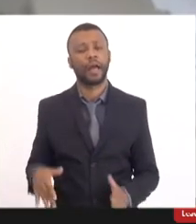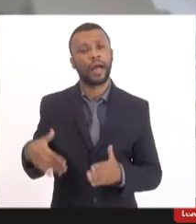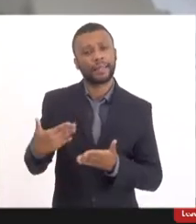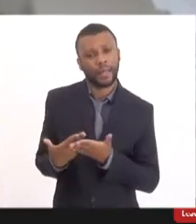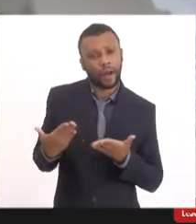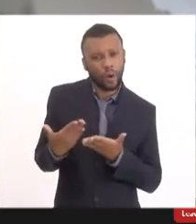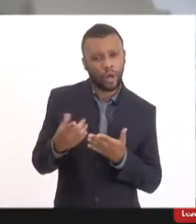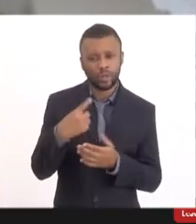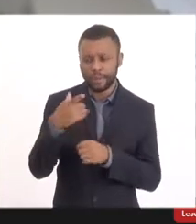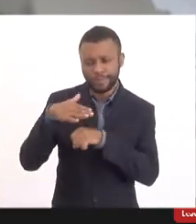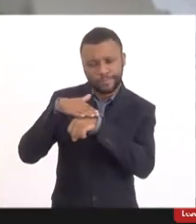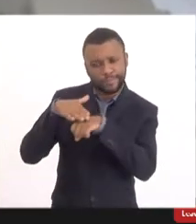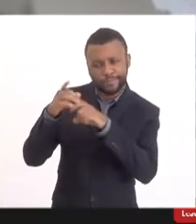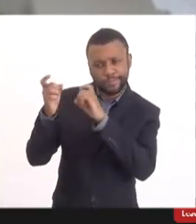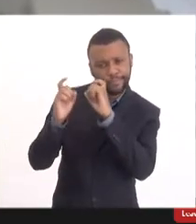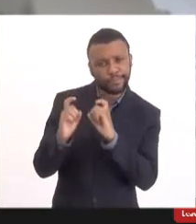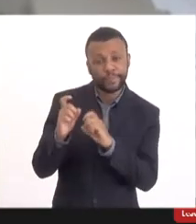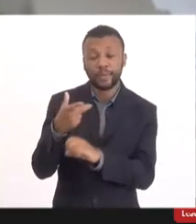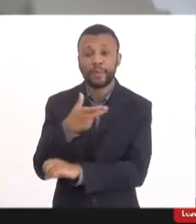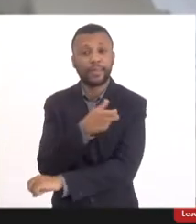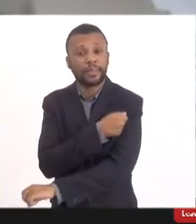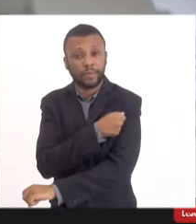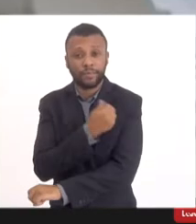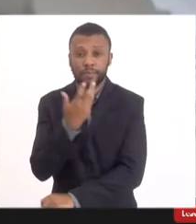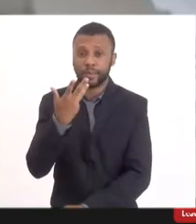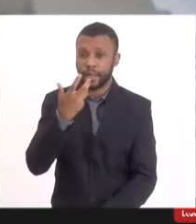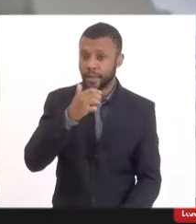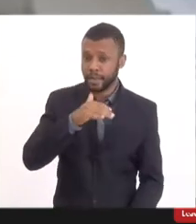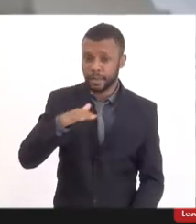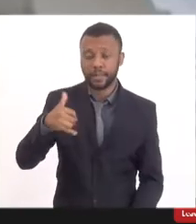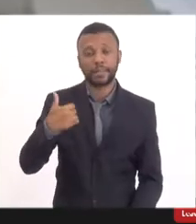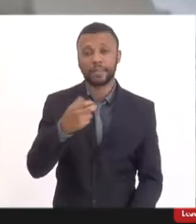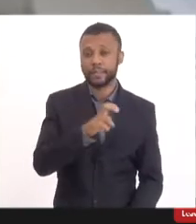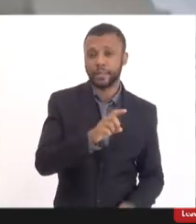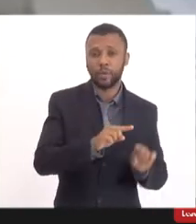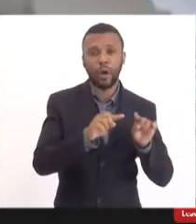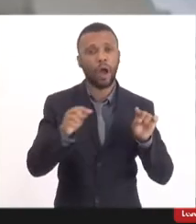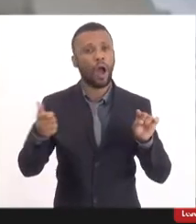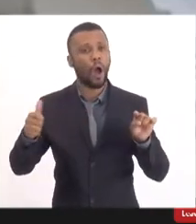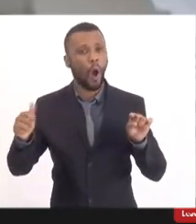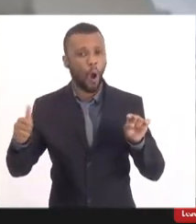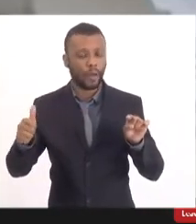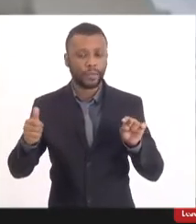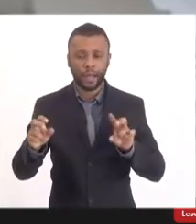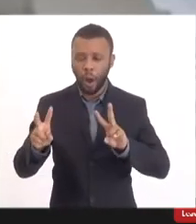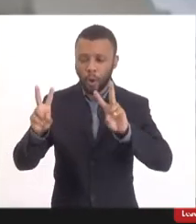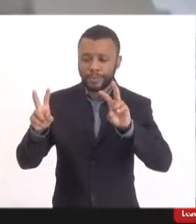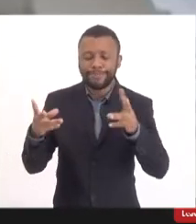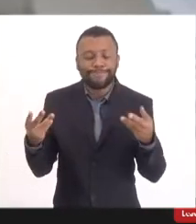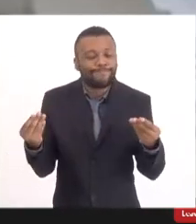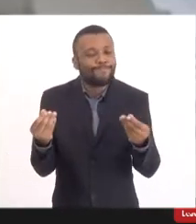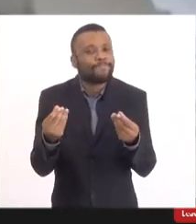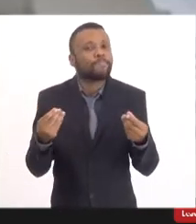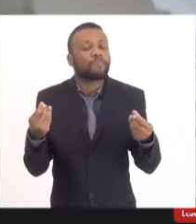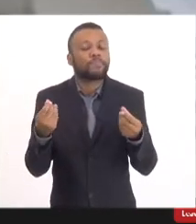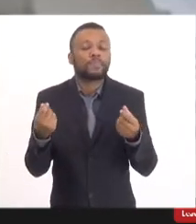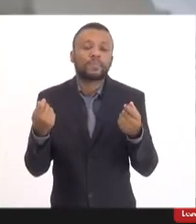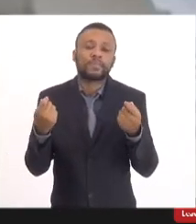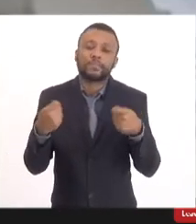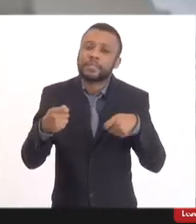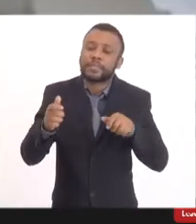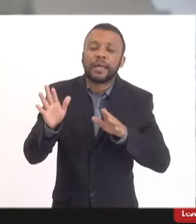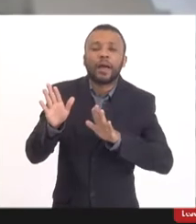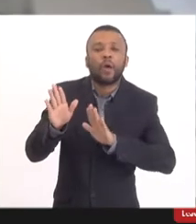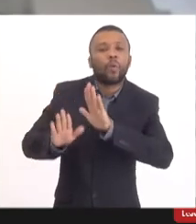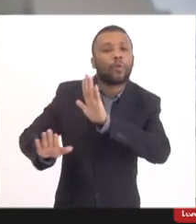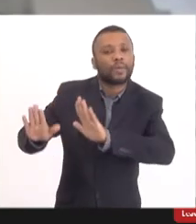a vacinação da COVID em crianças de 5 a 11 anos é um assunto que demanda muita cautela e, por este motivo,